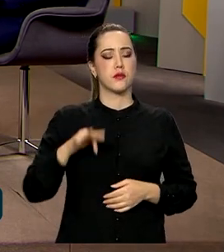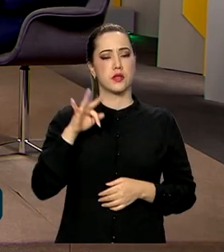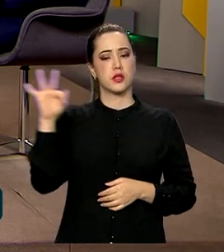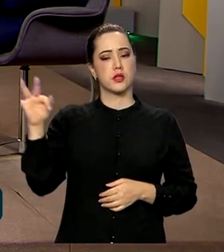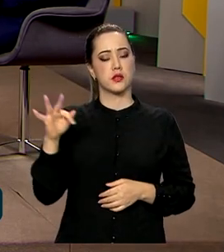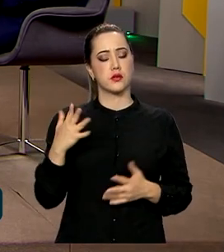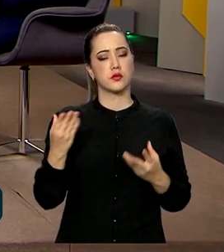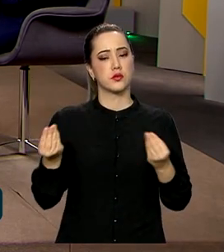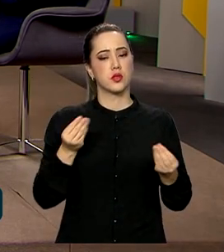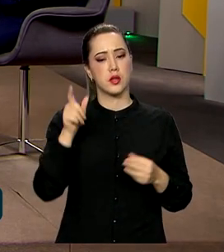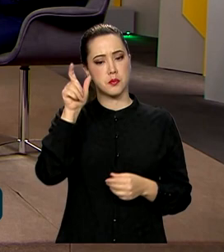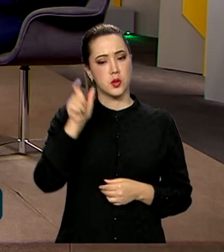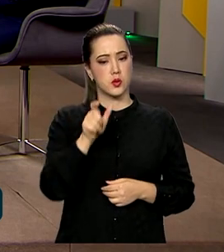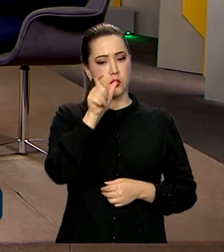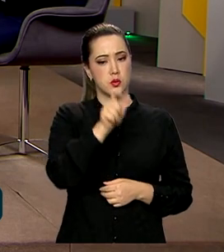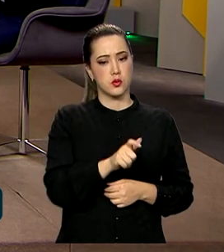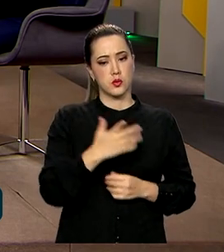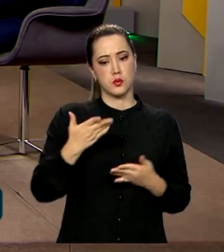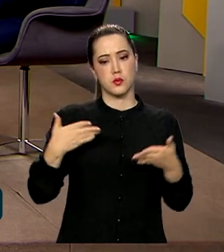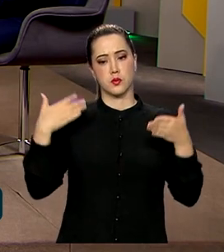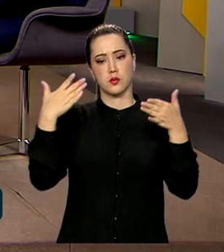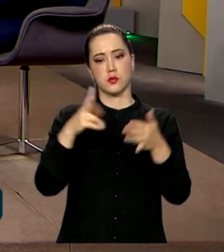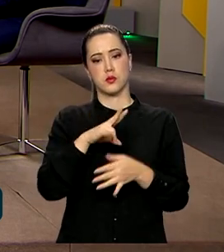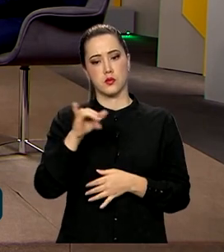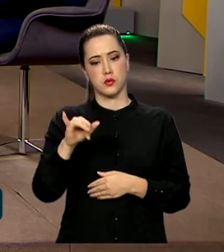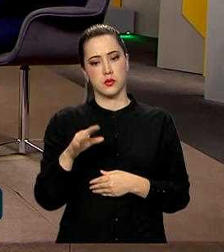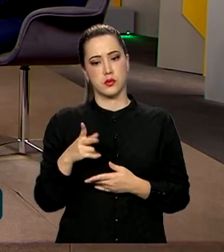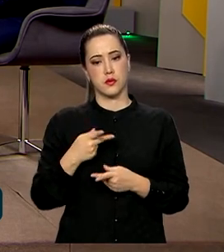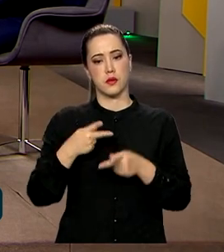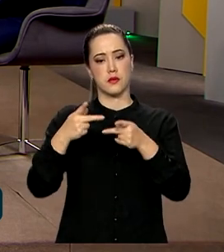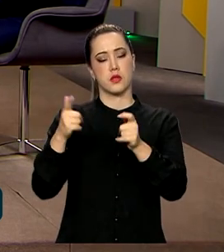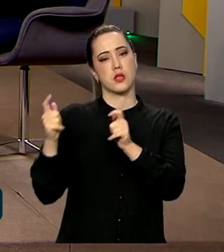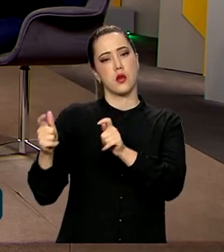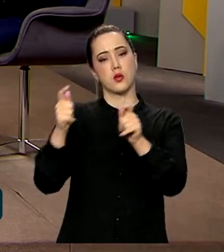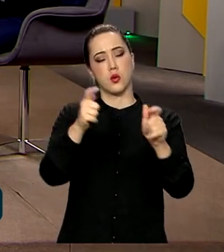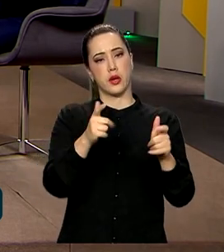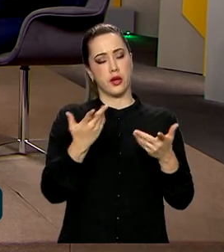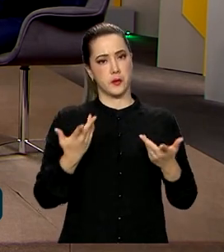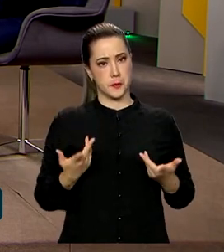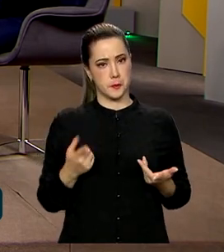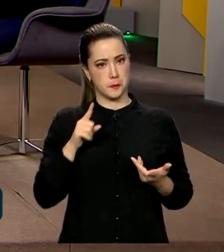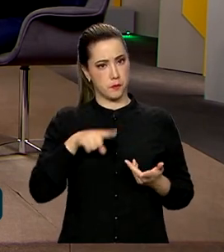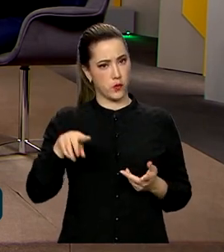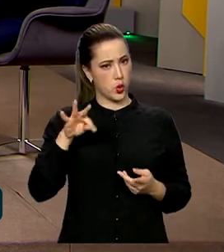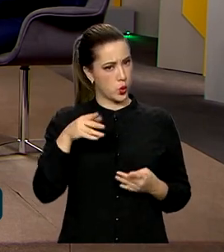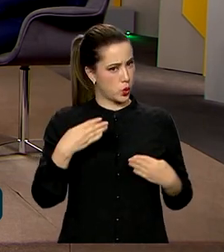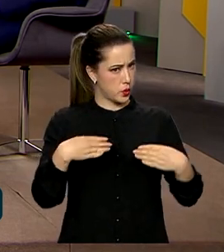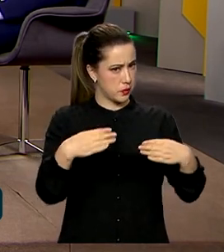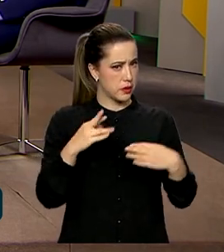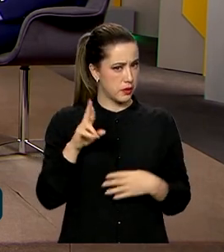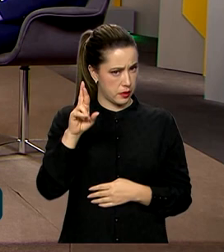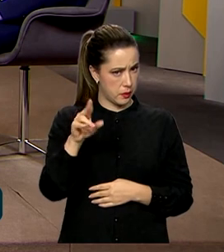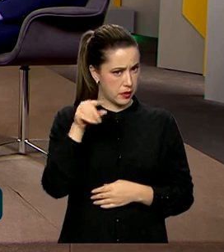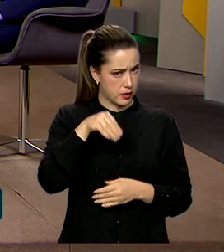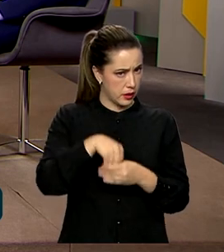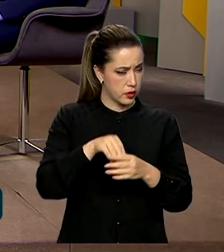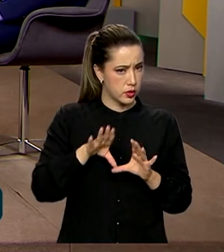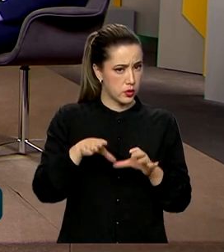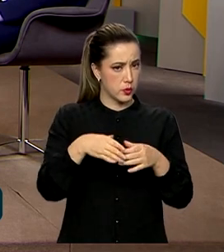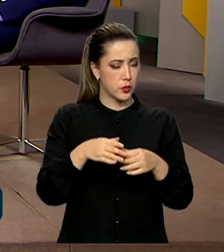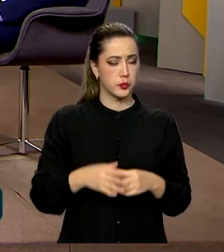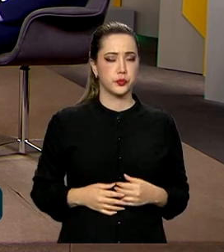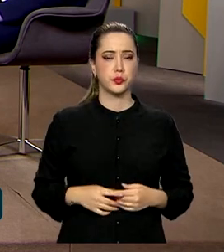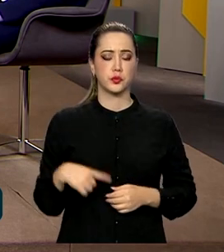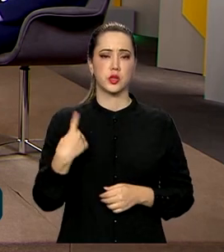quem são as pessoas que vão visitar os municípios, os estados? Todos os ministérios estão representados aí nessa equipe? nós